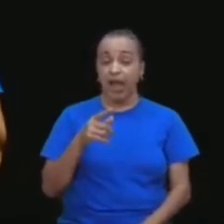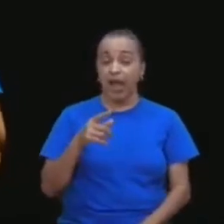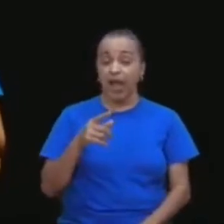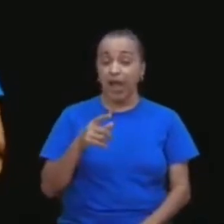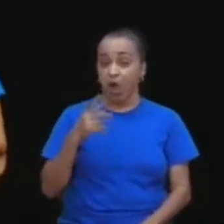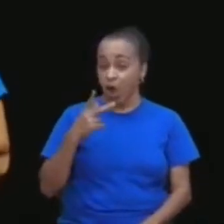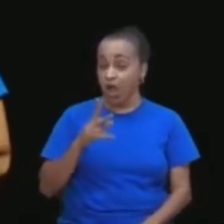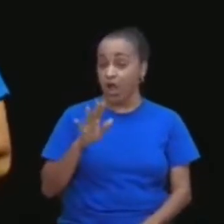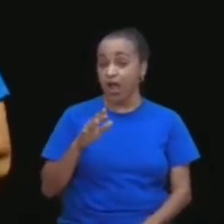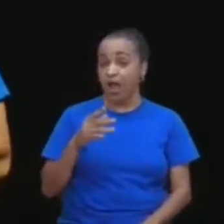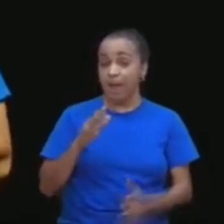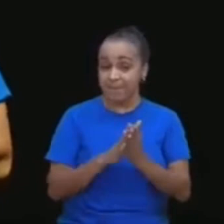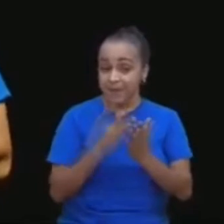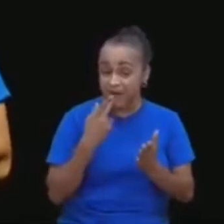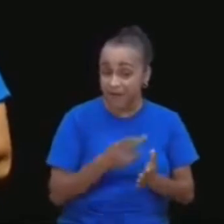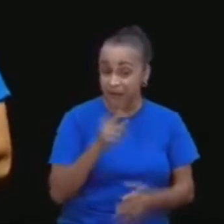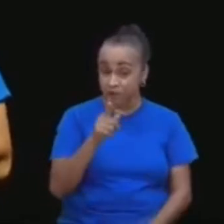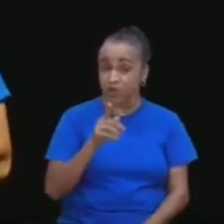pelos frutos,